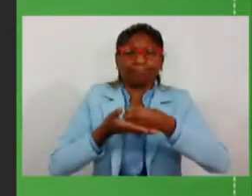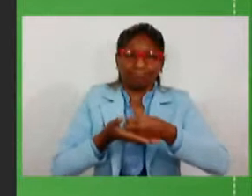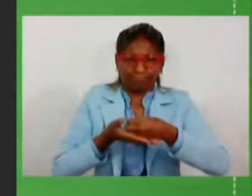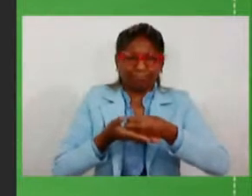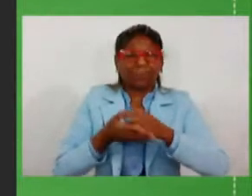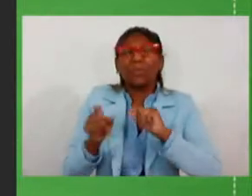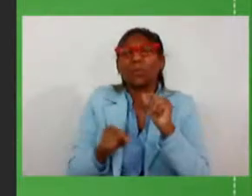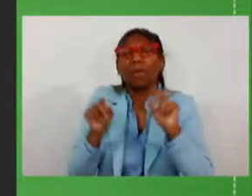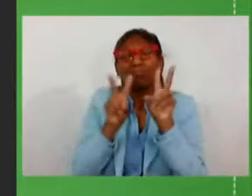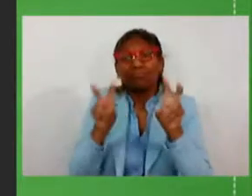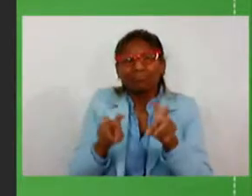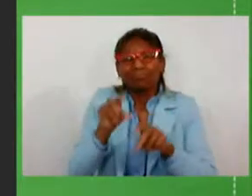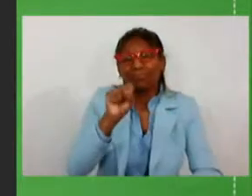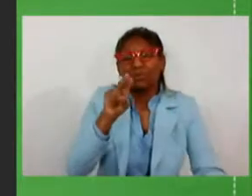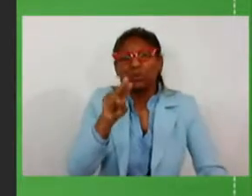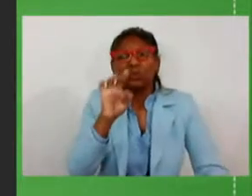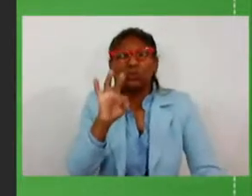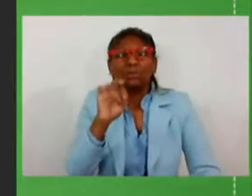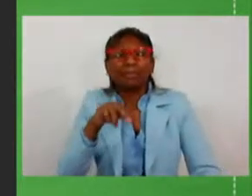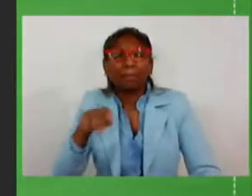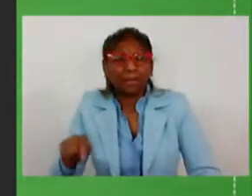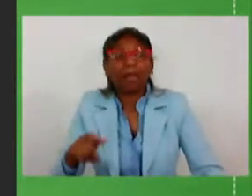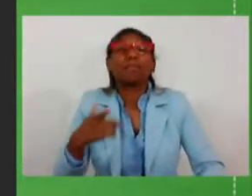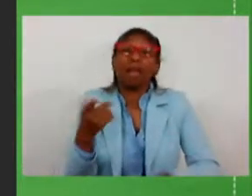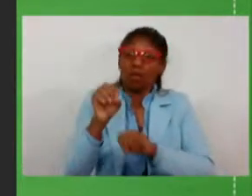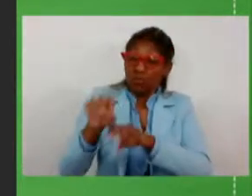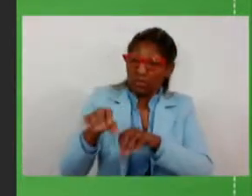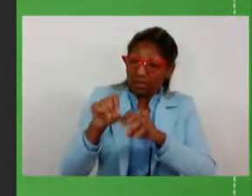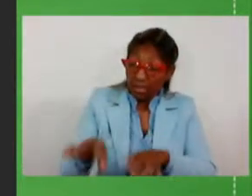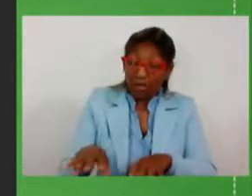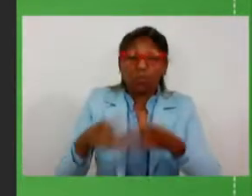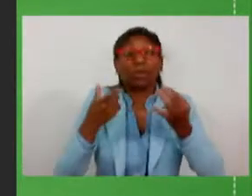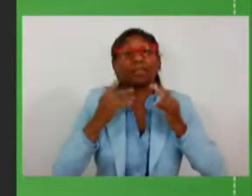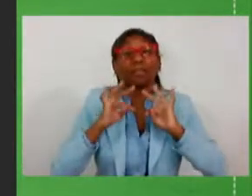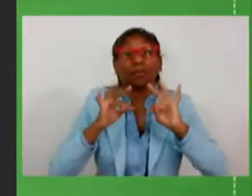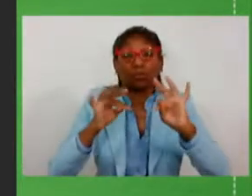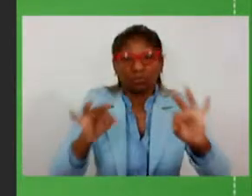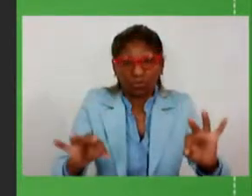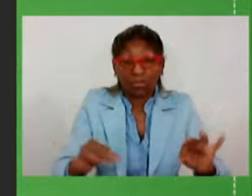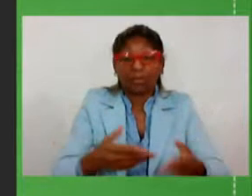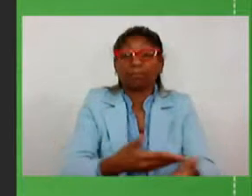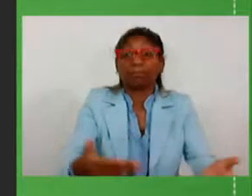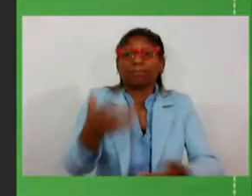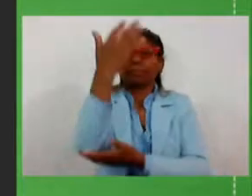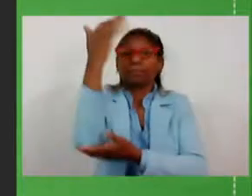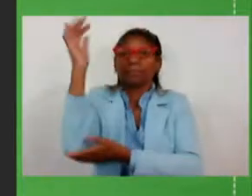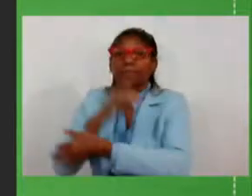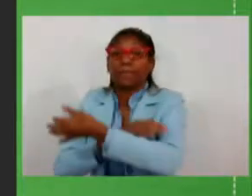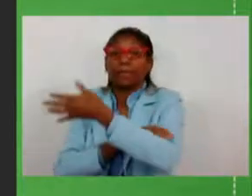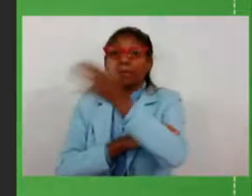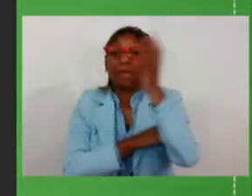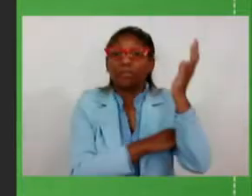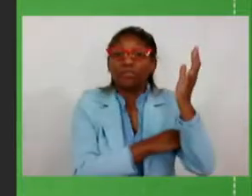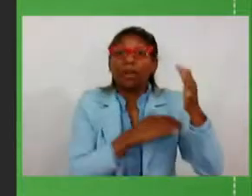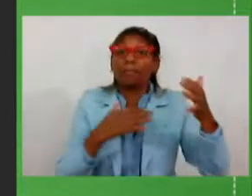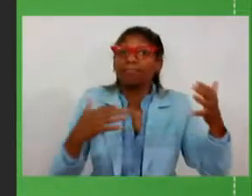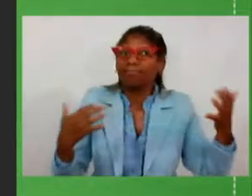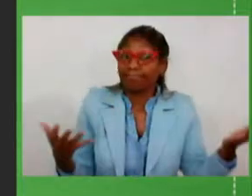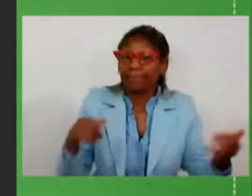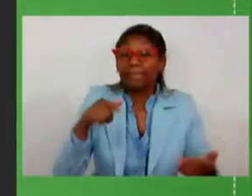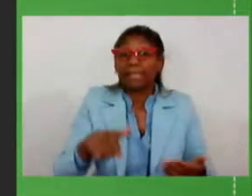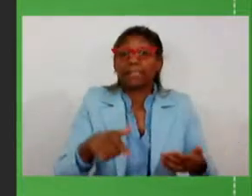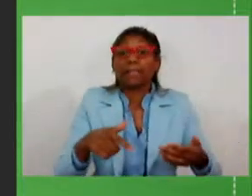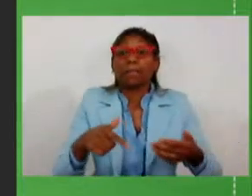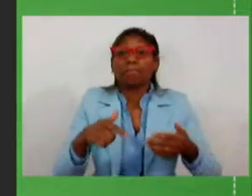inovação, vem da tecnologia, vem do meio ambiente. Nós, neste projeto, neste programa, neste